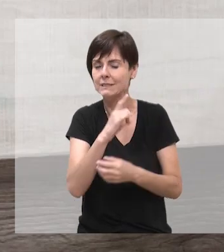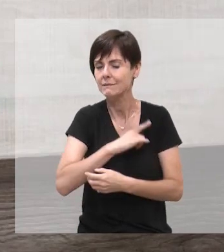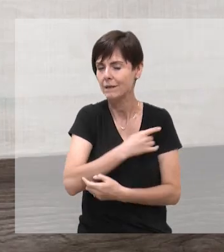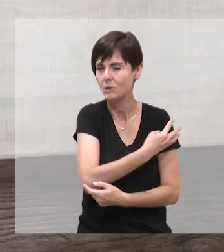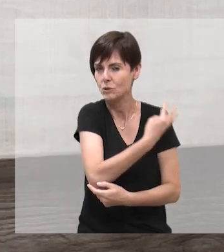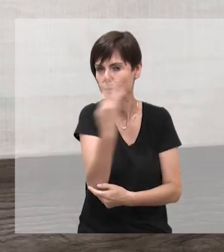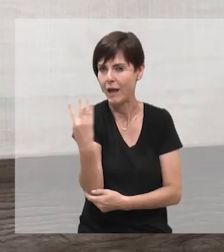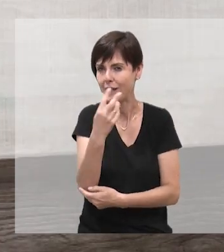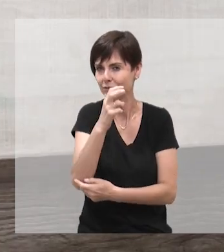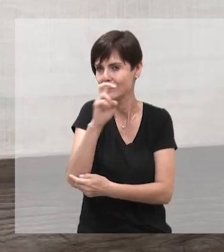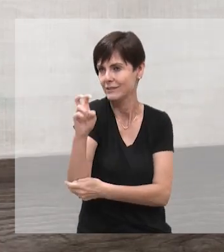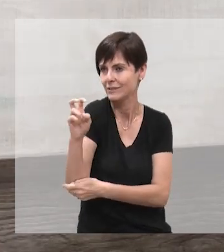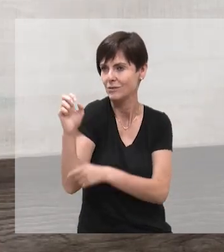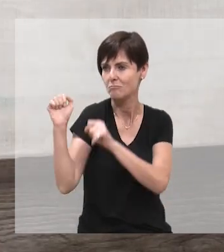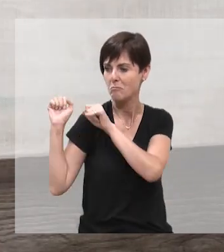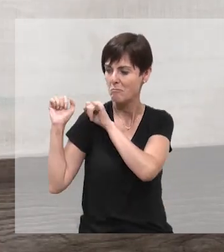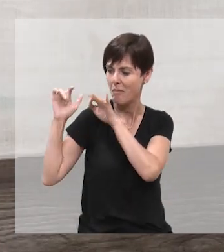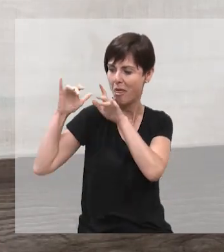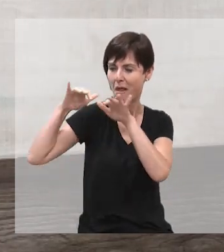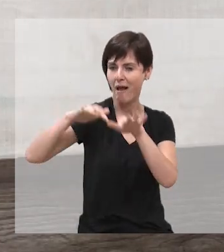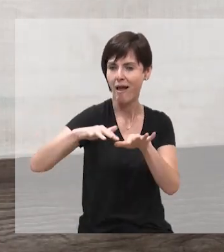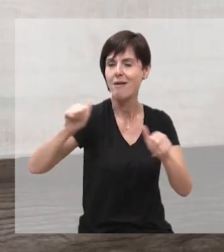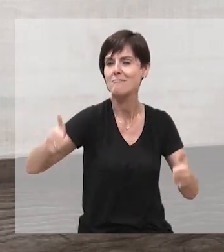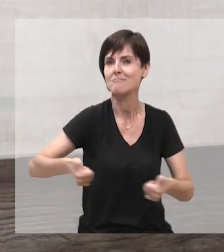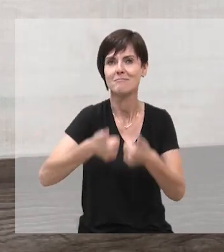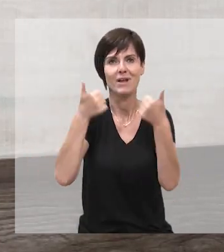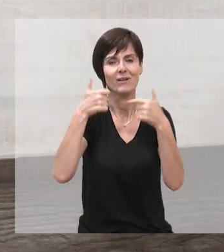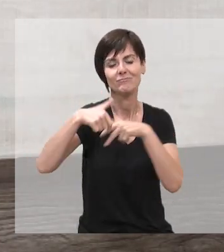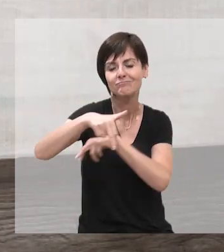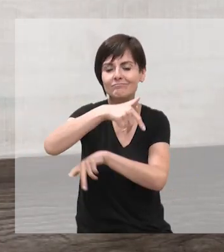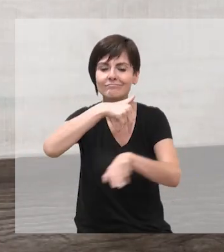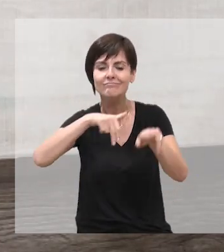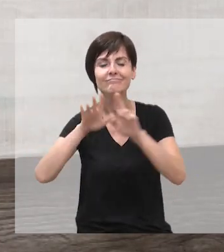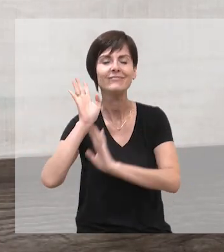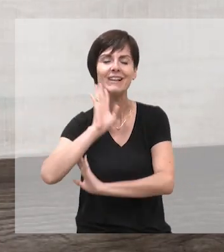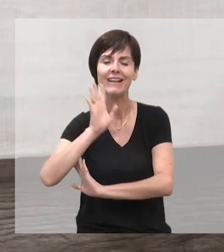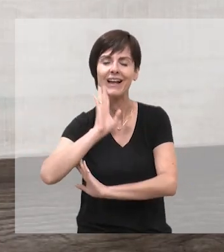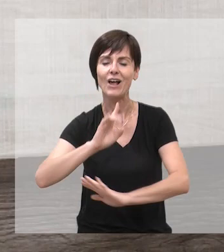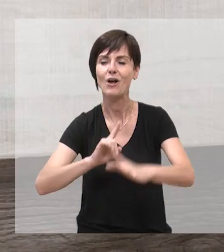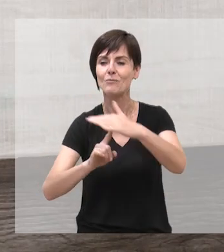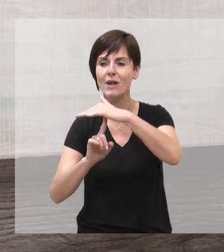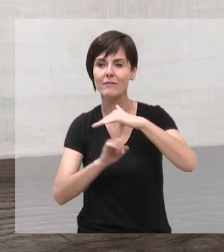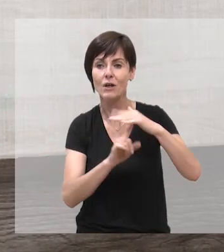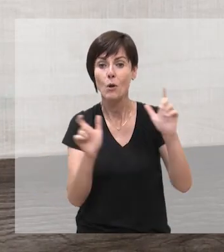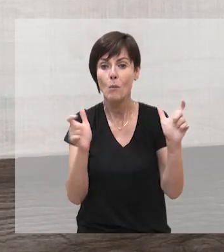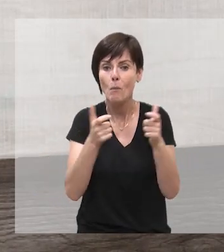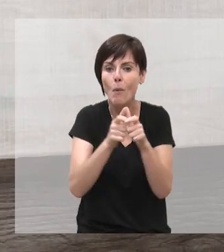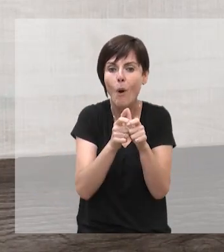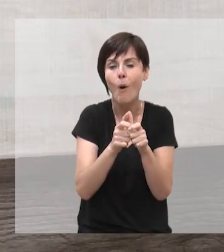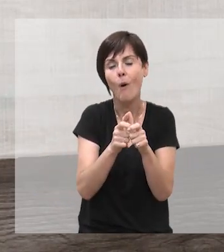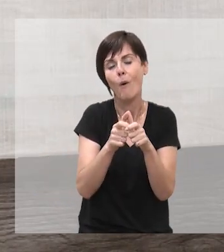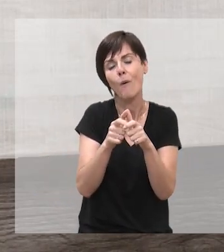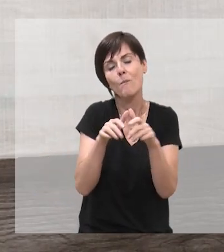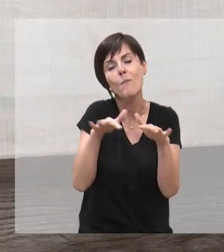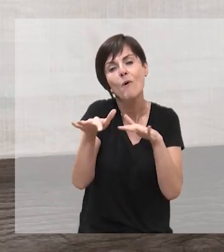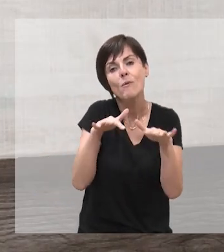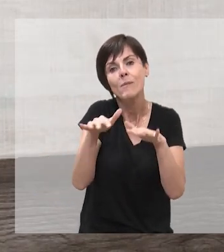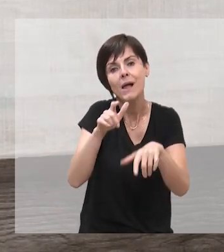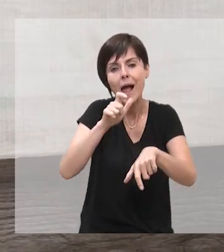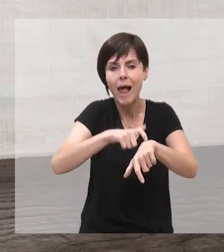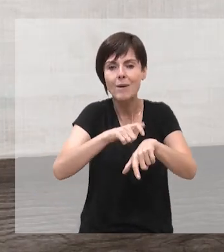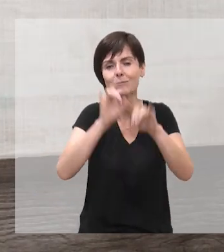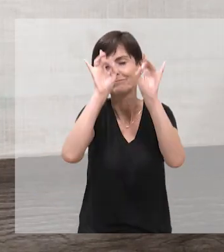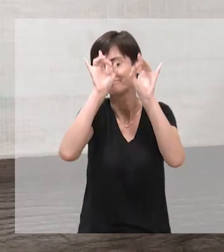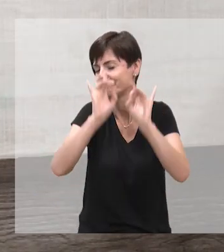né, mas quando tem mais de junho, dá um burburinho, assim, muito legal, cara, mesmo que a feira, mesmo a feira tendo pouco movimento,